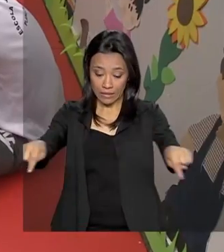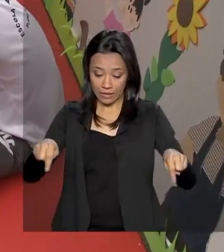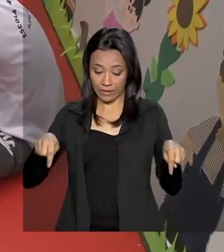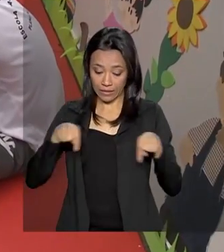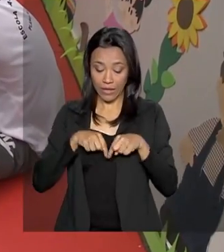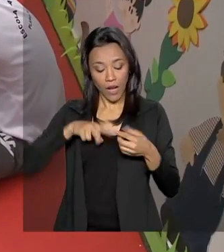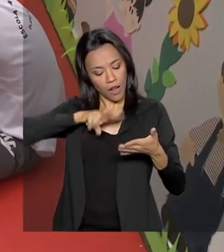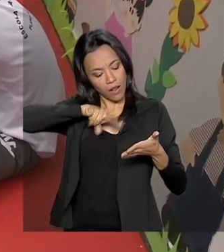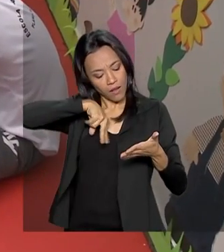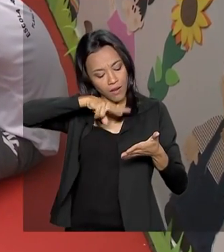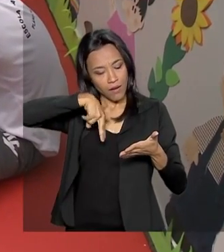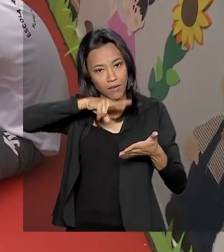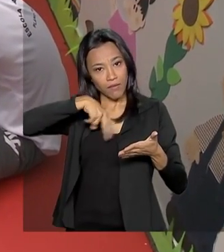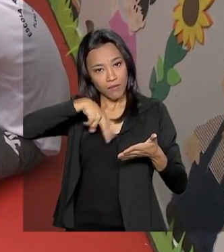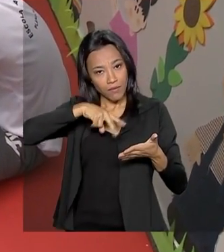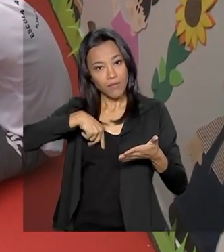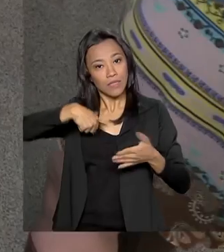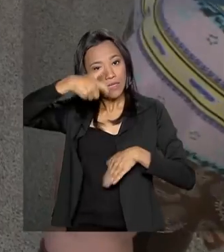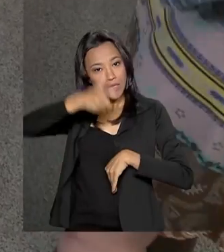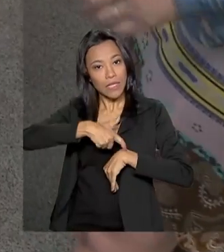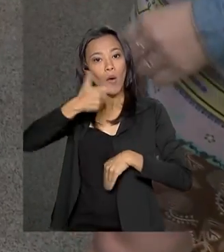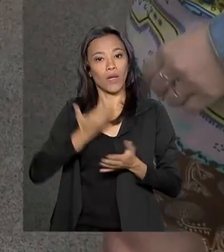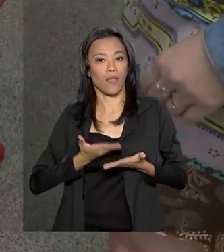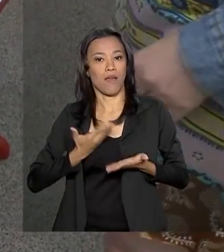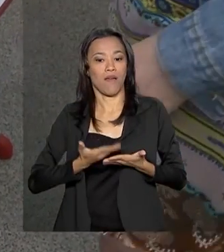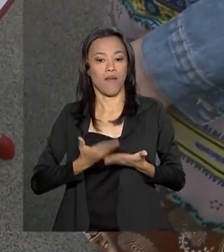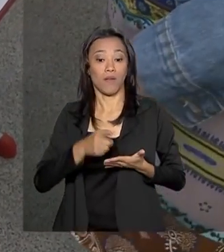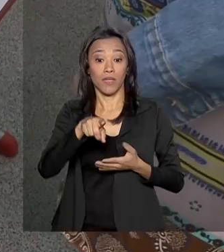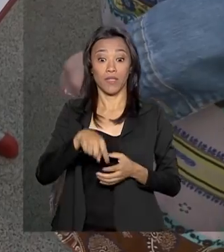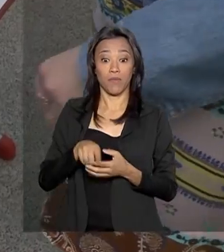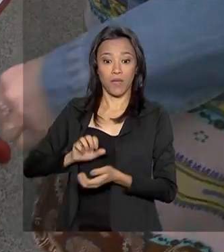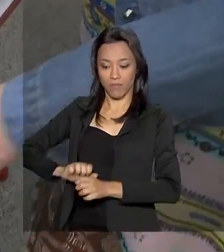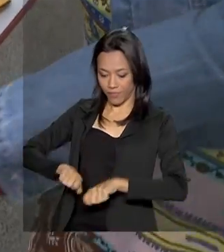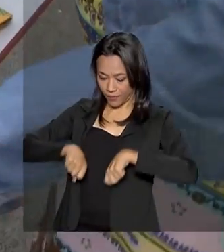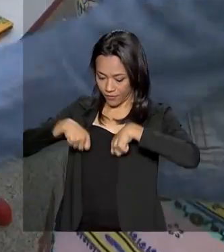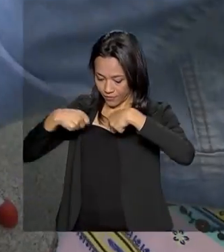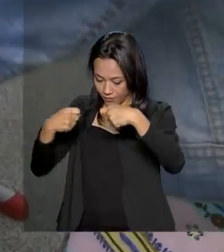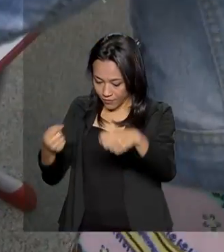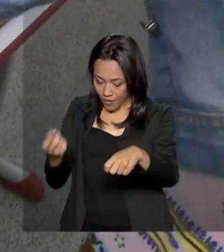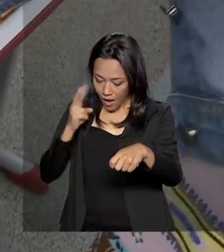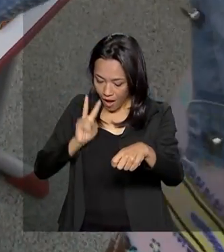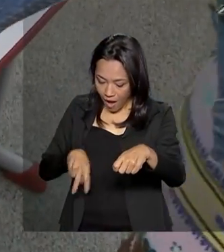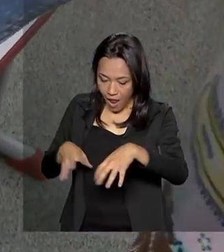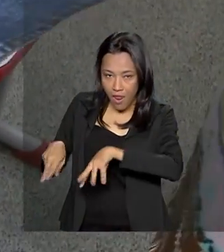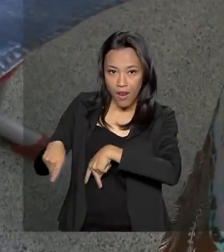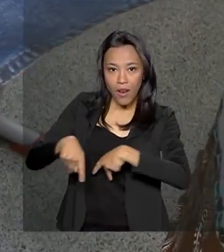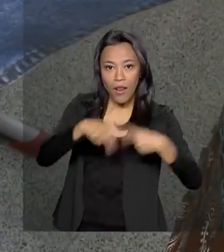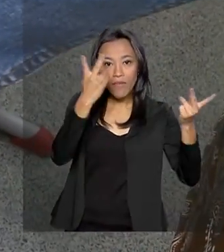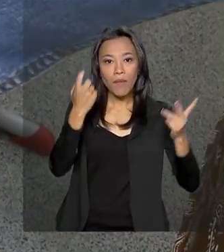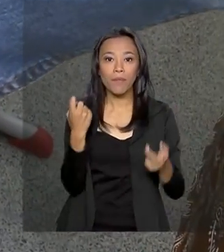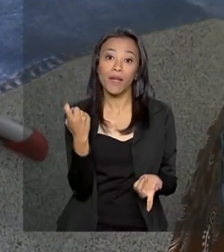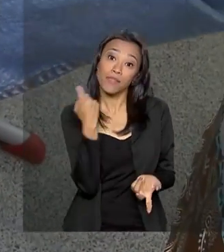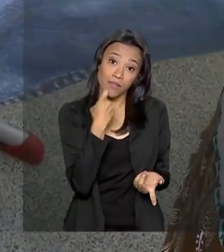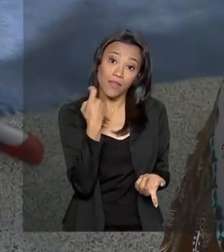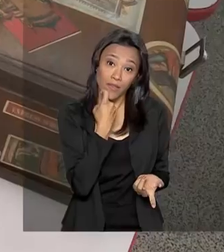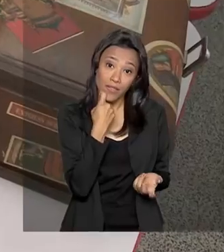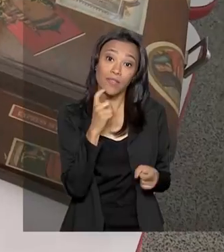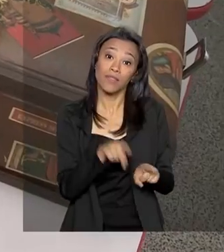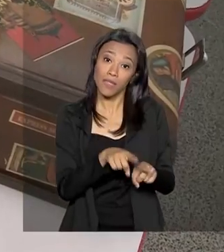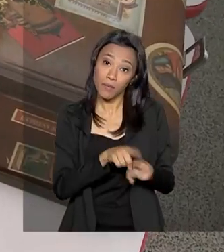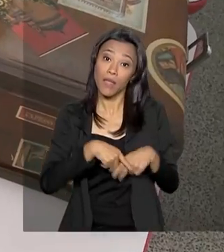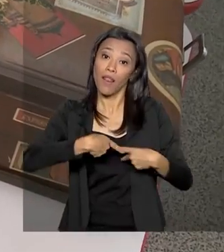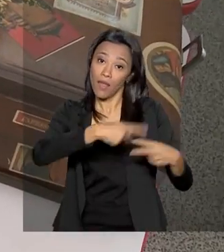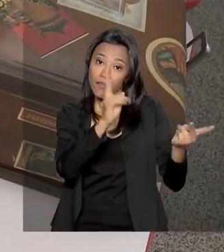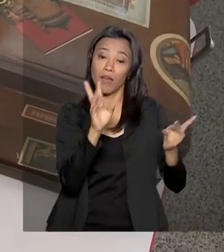para atividade no período escolar e a sacola de livros para levar para casa na sexta-feira e na segunda